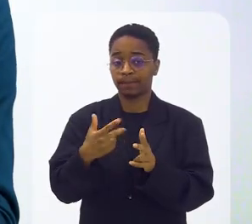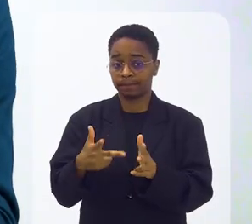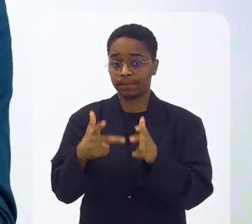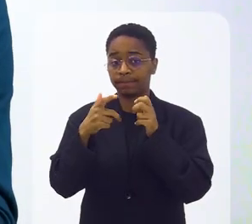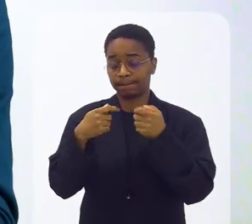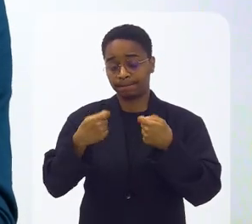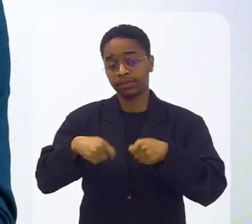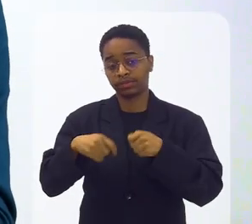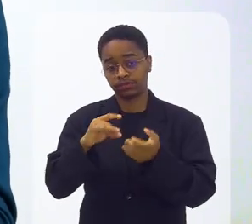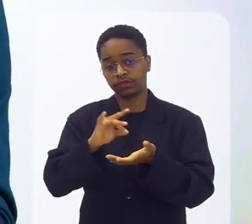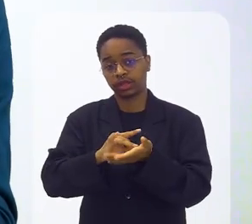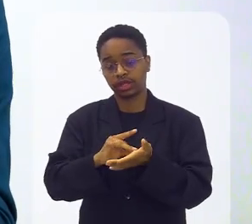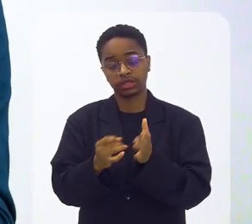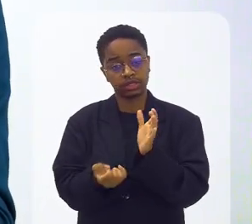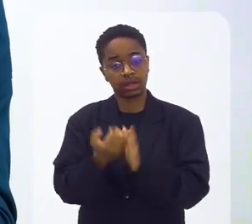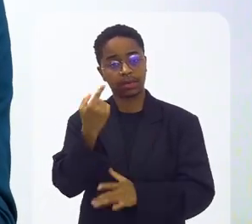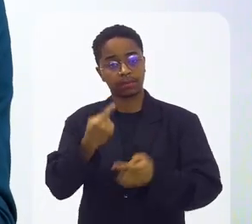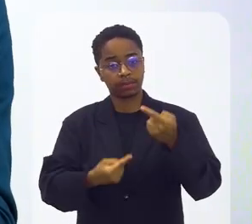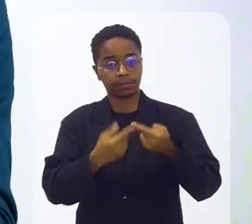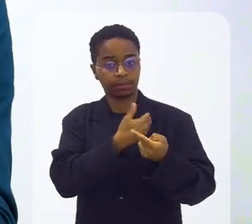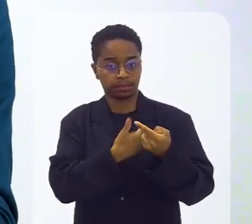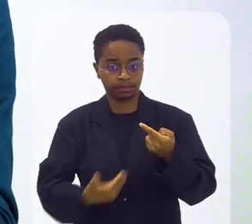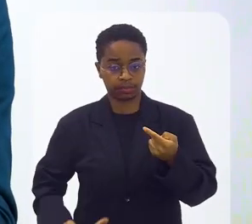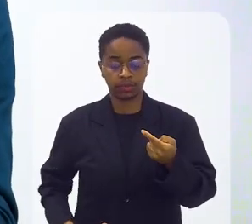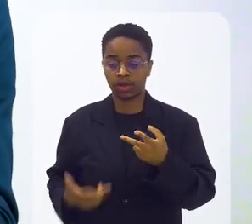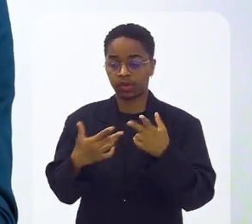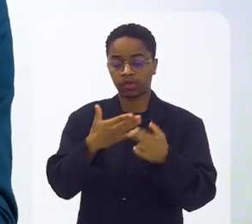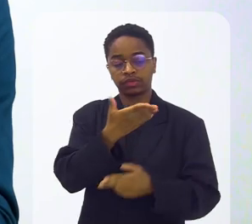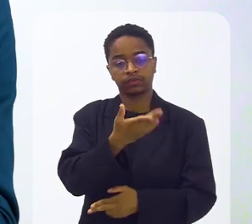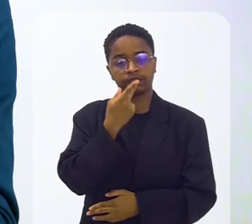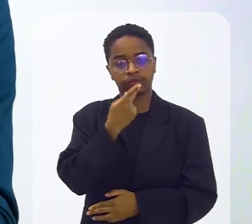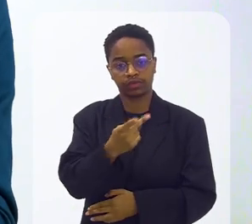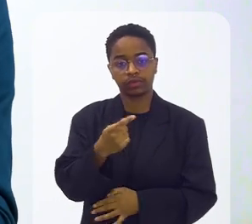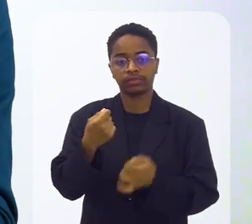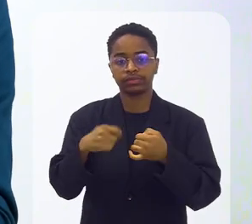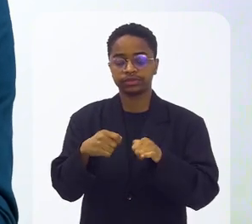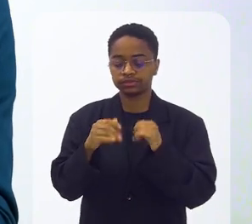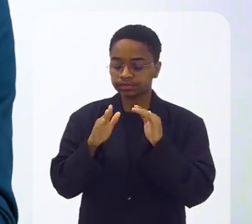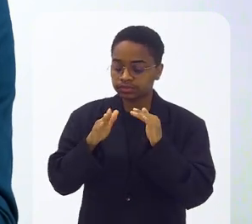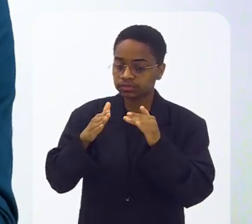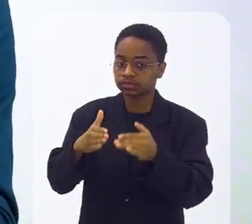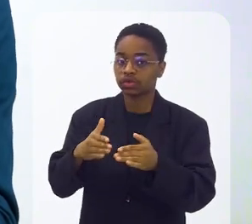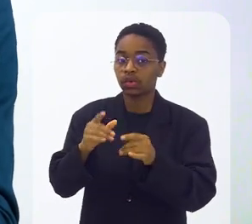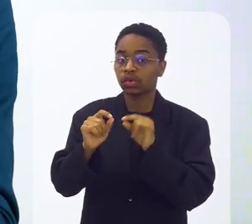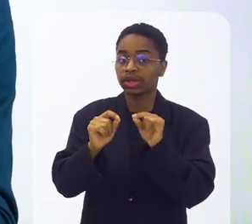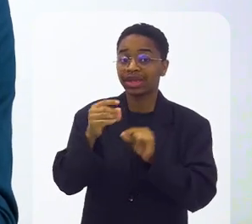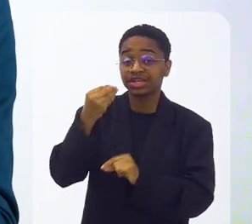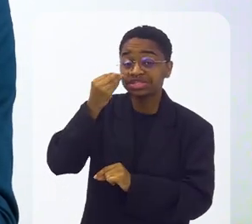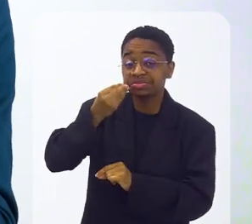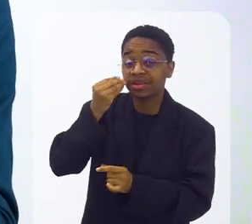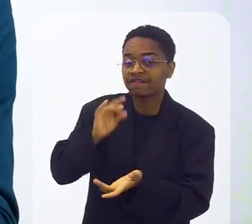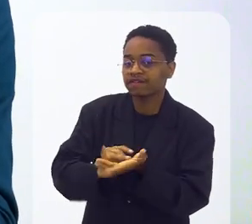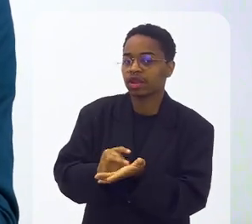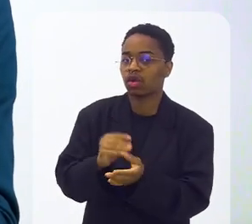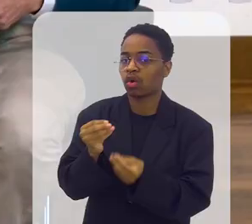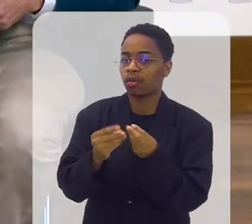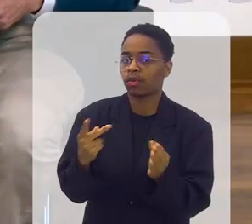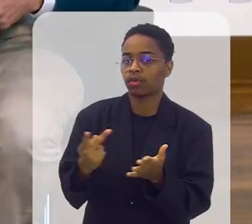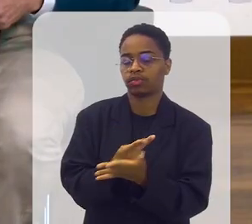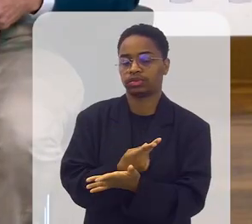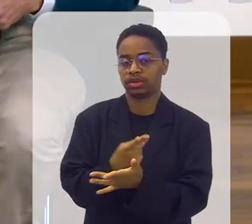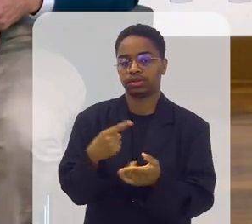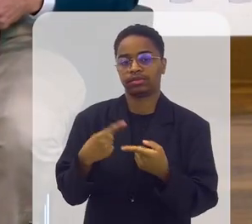a necessidade de construir políticas públicas, como disse muito bem a deputada, que trabalhe o dado empírico, a realidade,